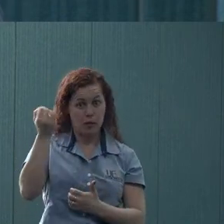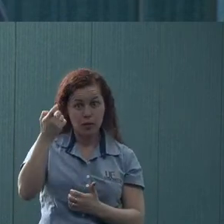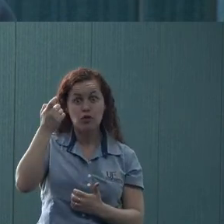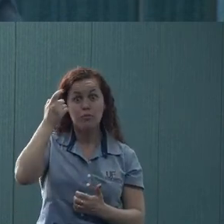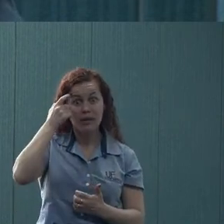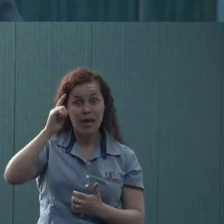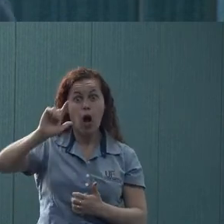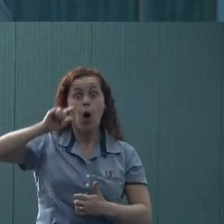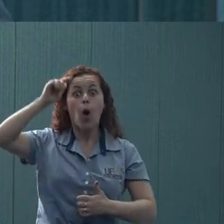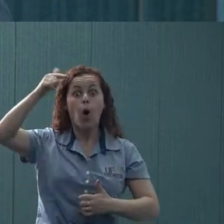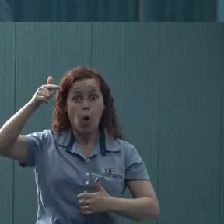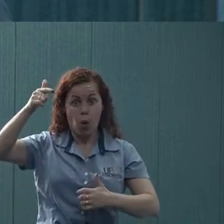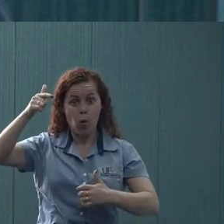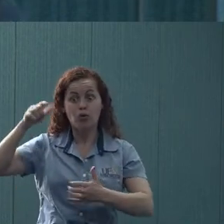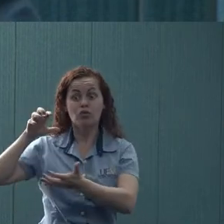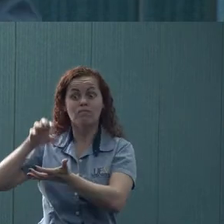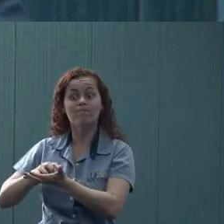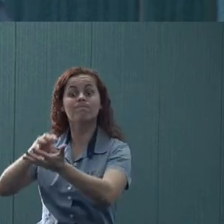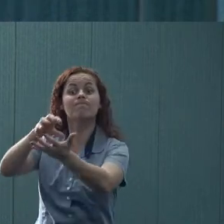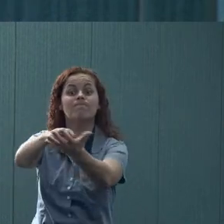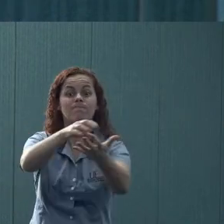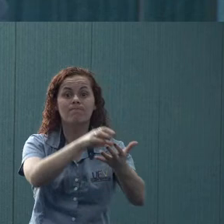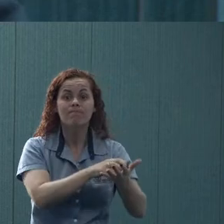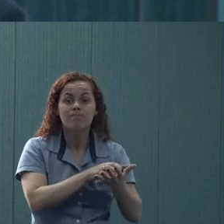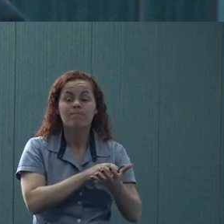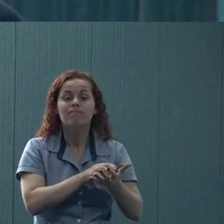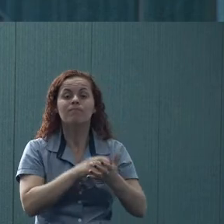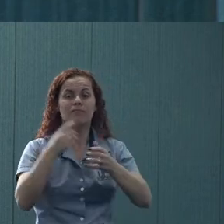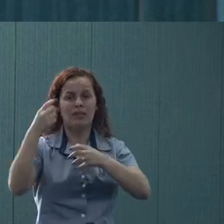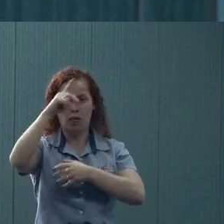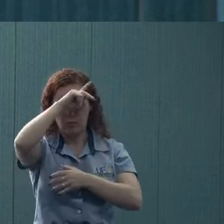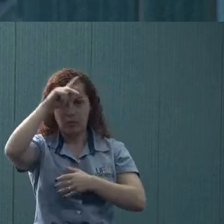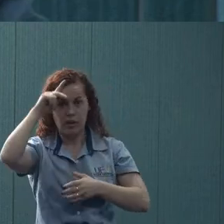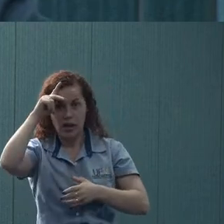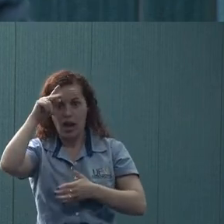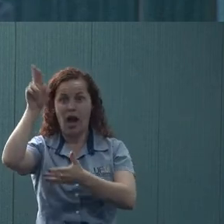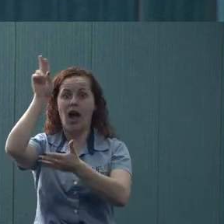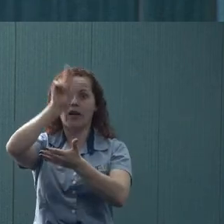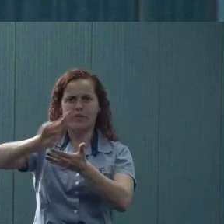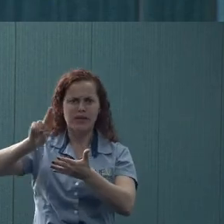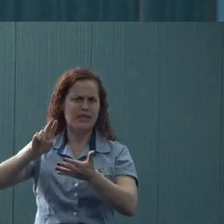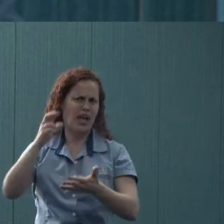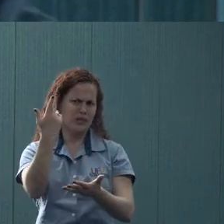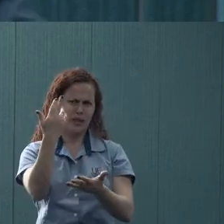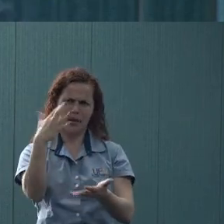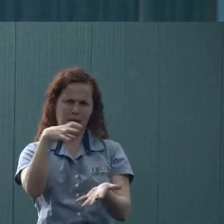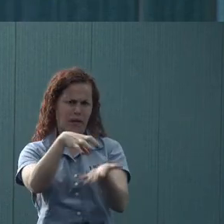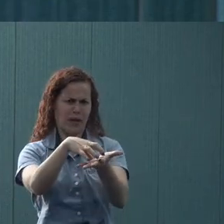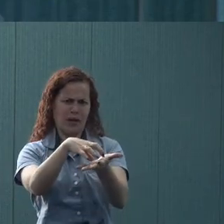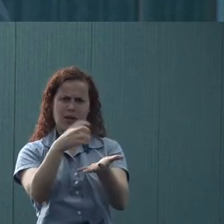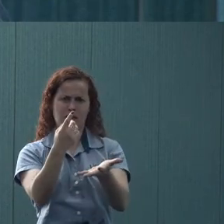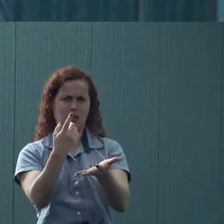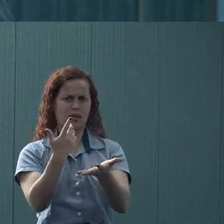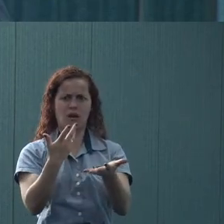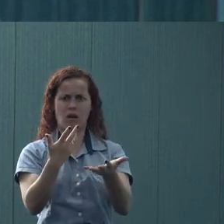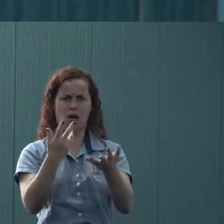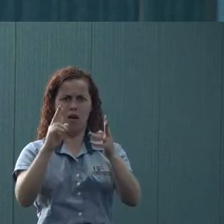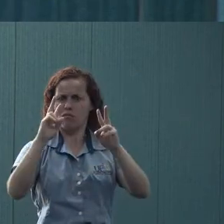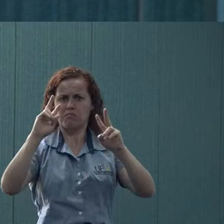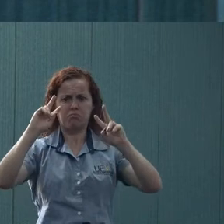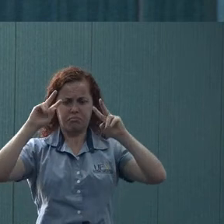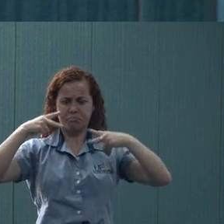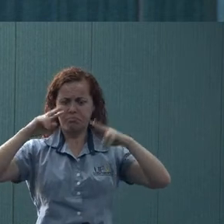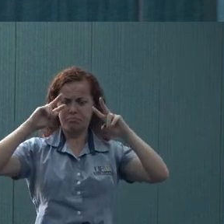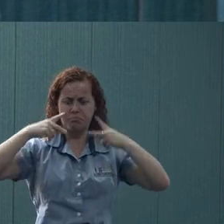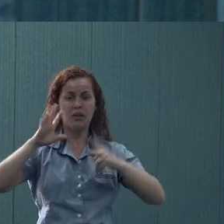outros órgãos do município. A universidade não é uma ilha que se sustenta só por si mesma. Quer dizer,